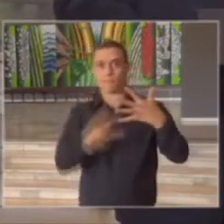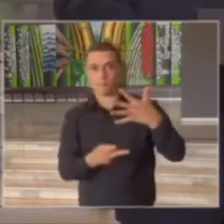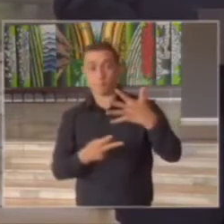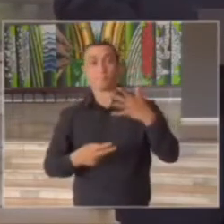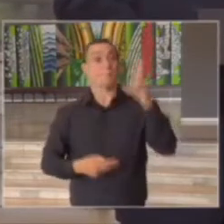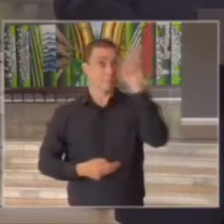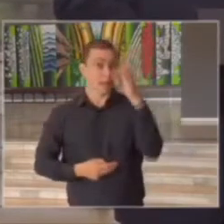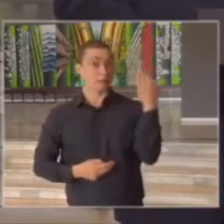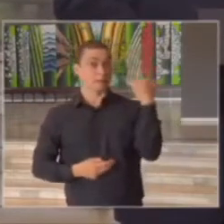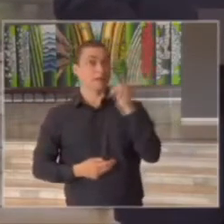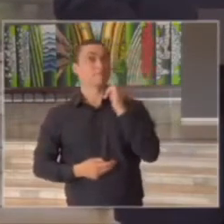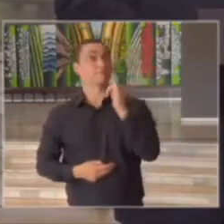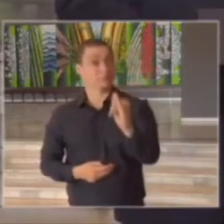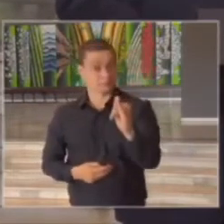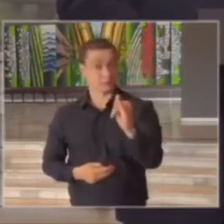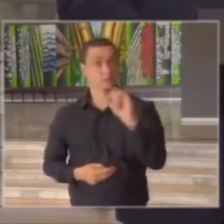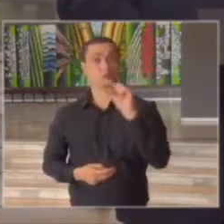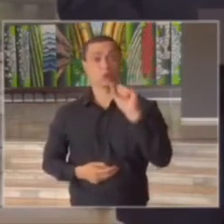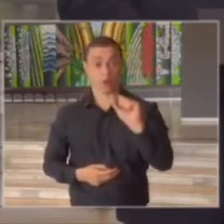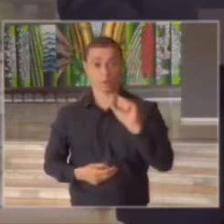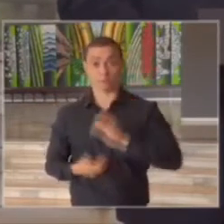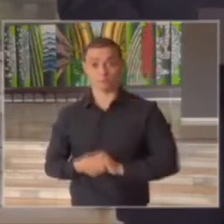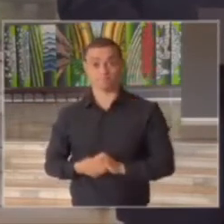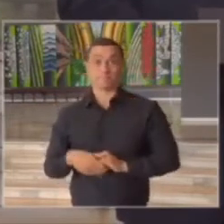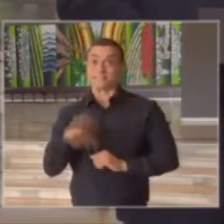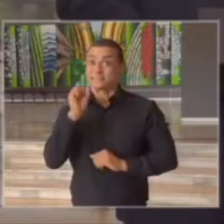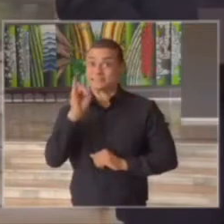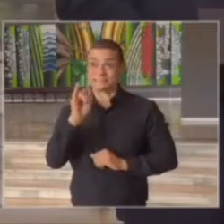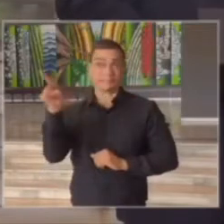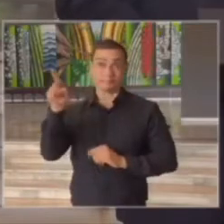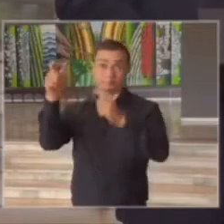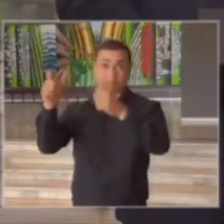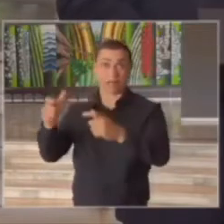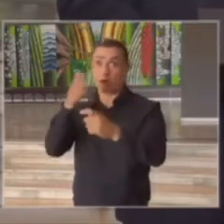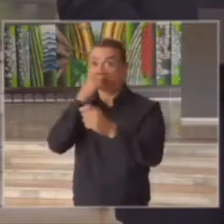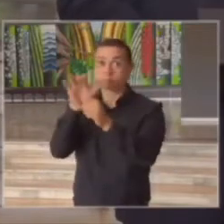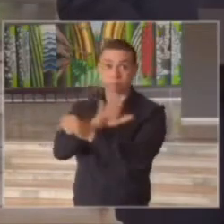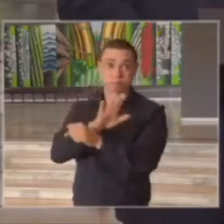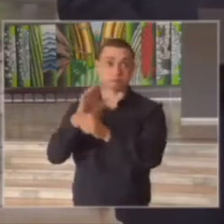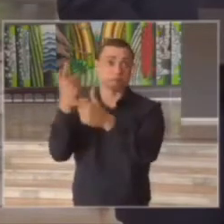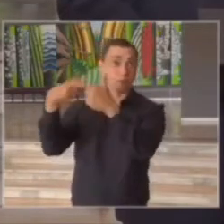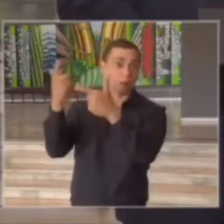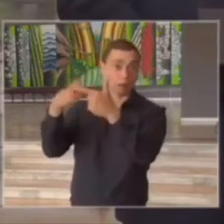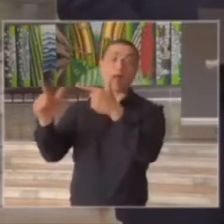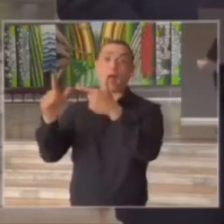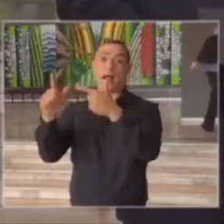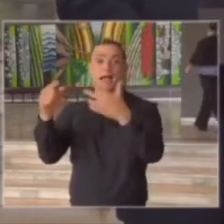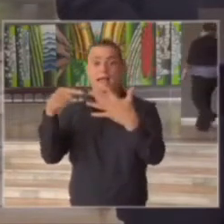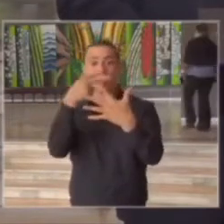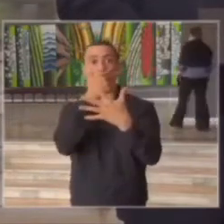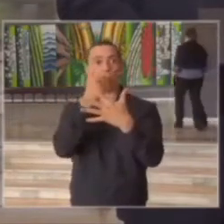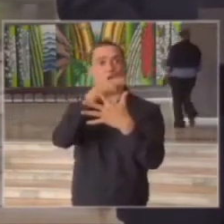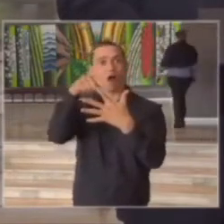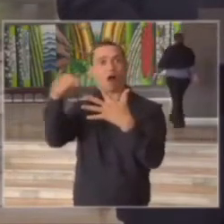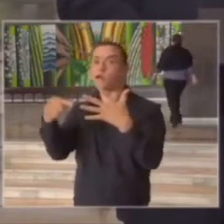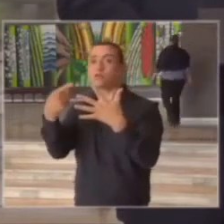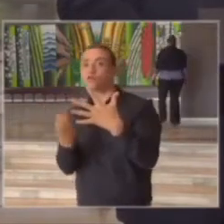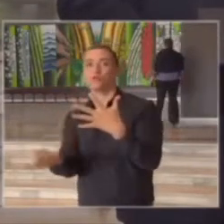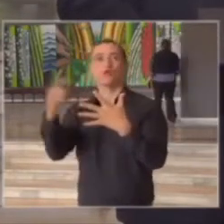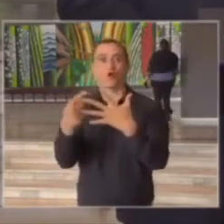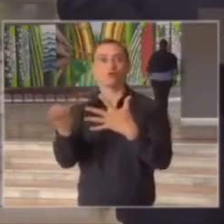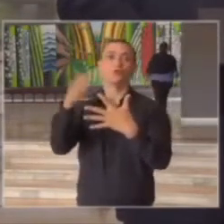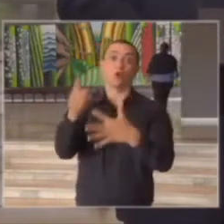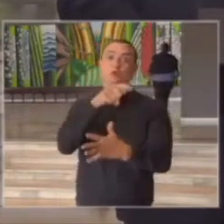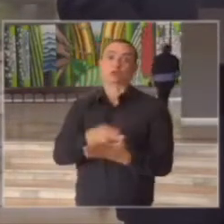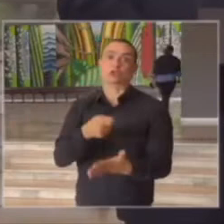tomaremos medidas mais duras se assim for a referência do comitê de saúde do